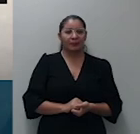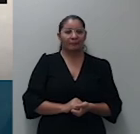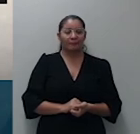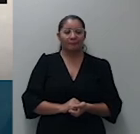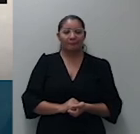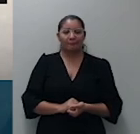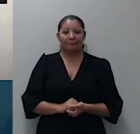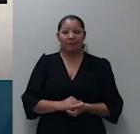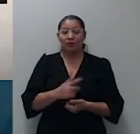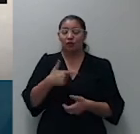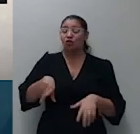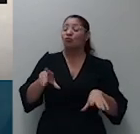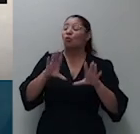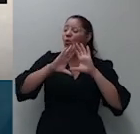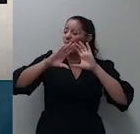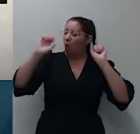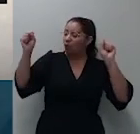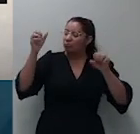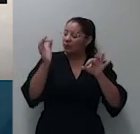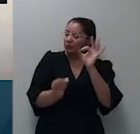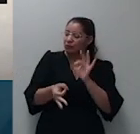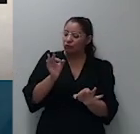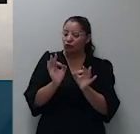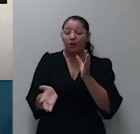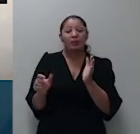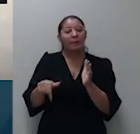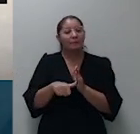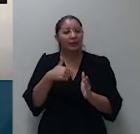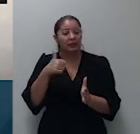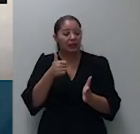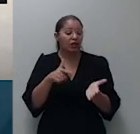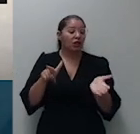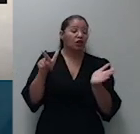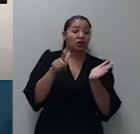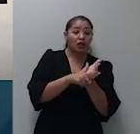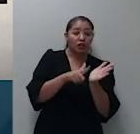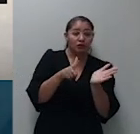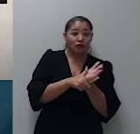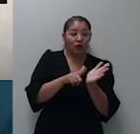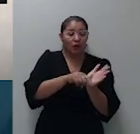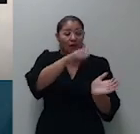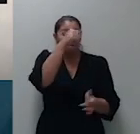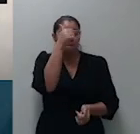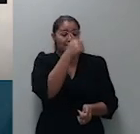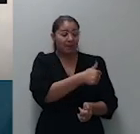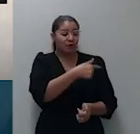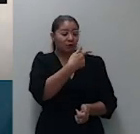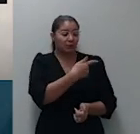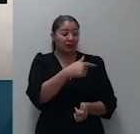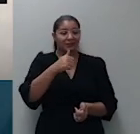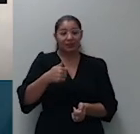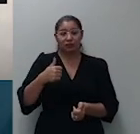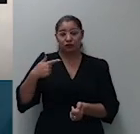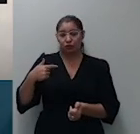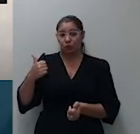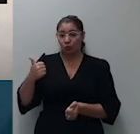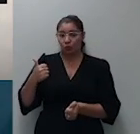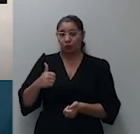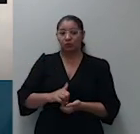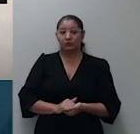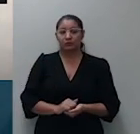consignou que o Acordo de Folhas 1271 determinou a aplicação do paradigma do resto de R$ 1.566